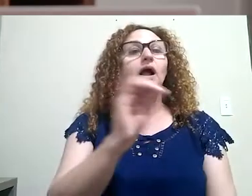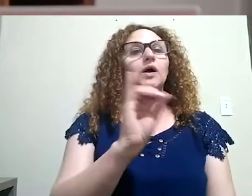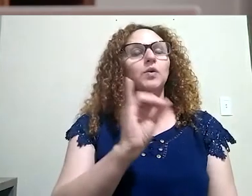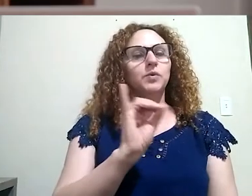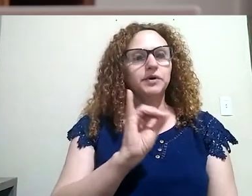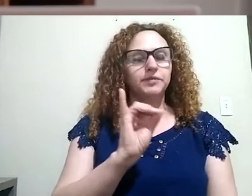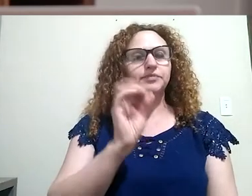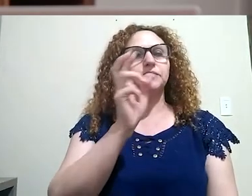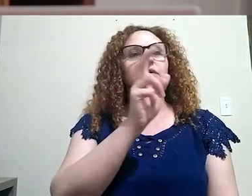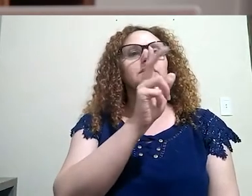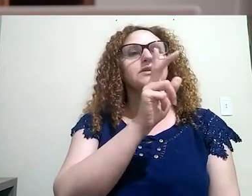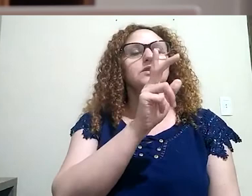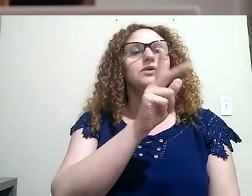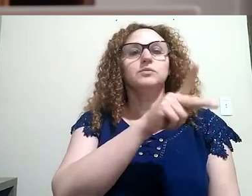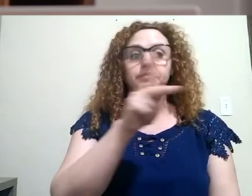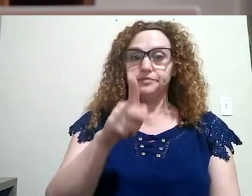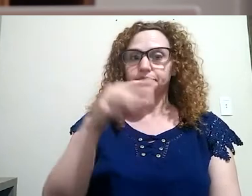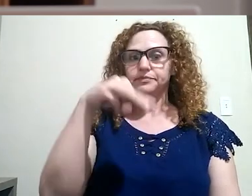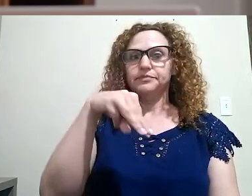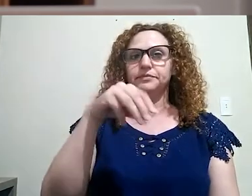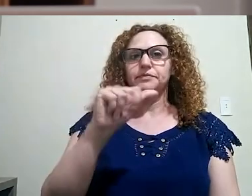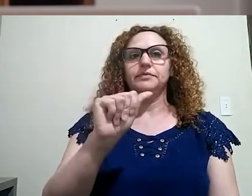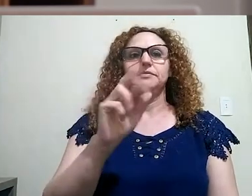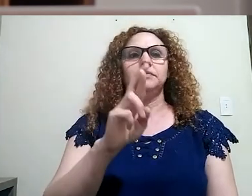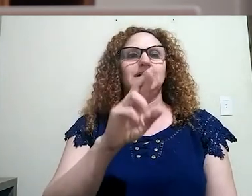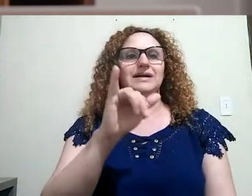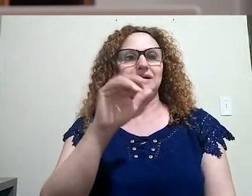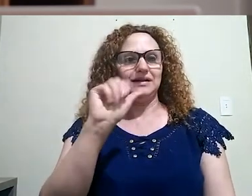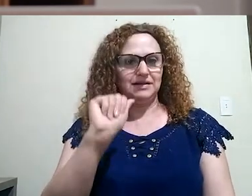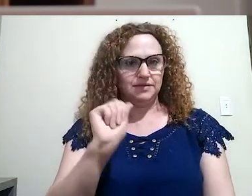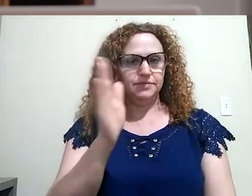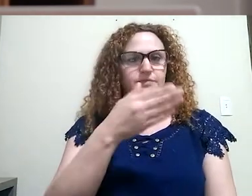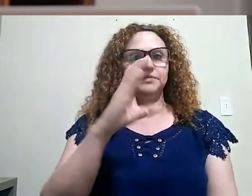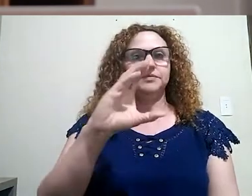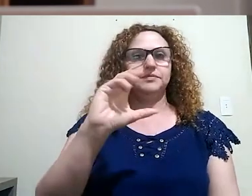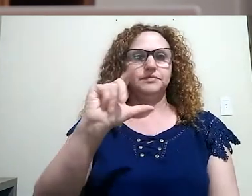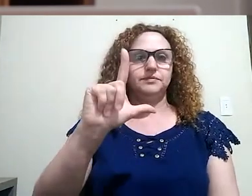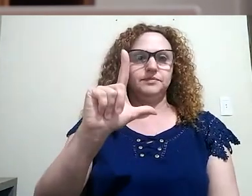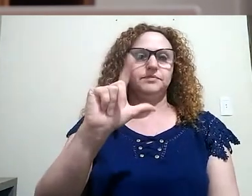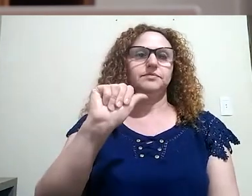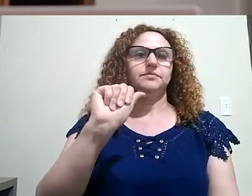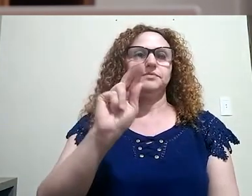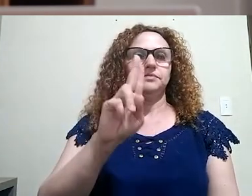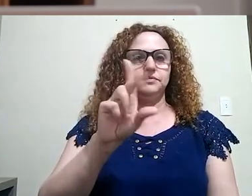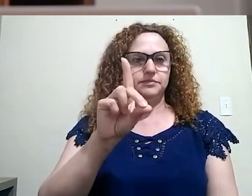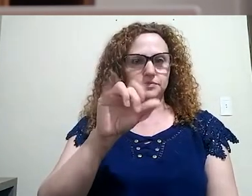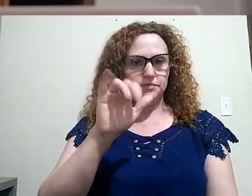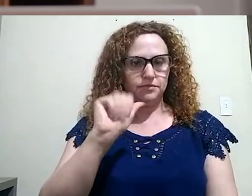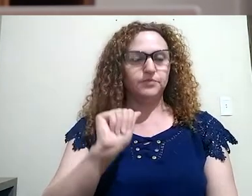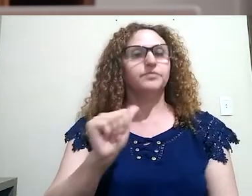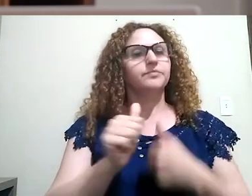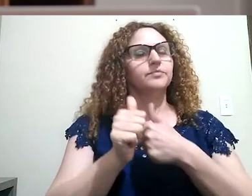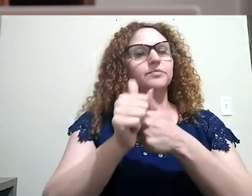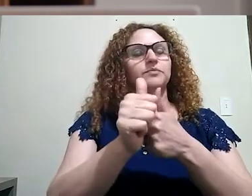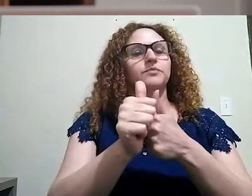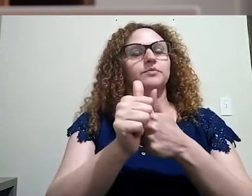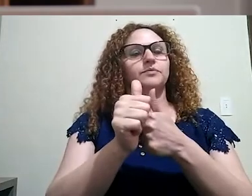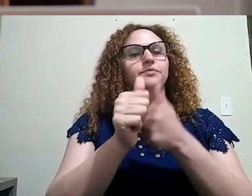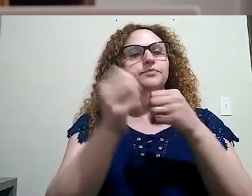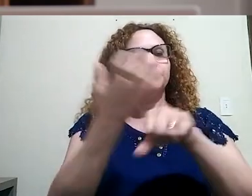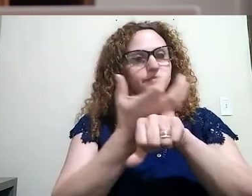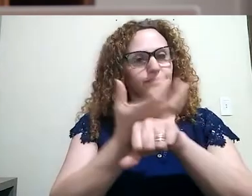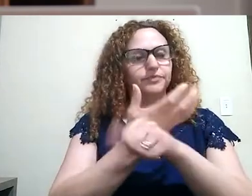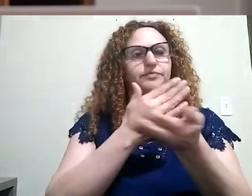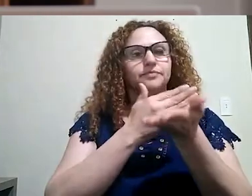Olá, eu sou a Maria Cláudia e vou acompanhá-los na disciplina de introdução aos estudos linguísticos.